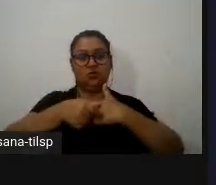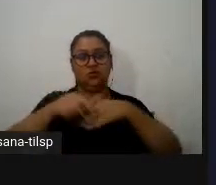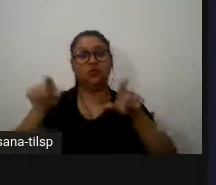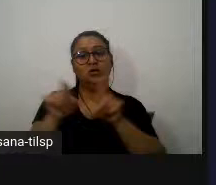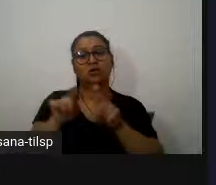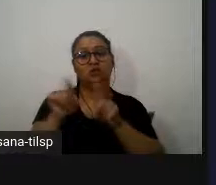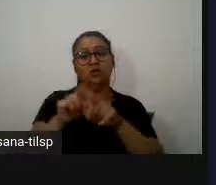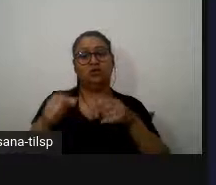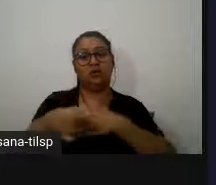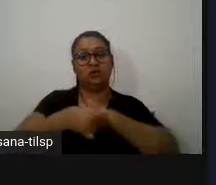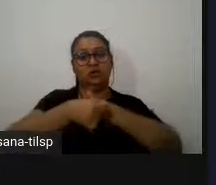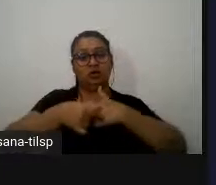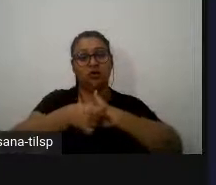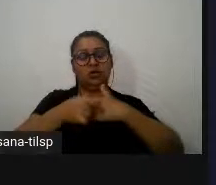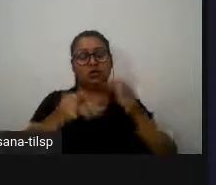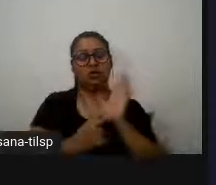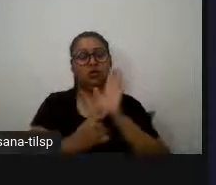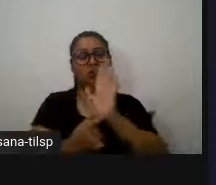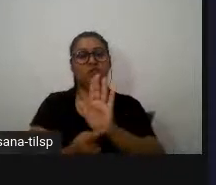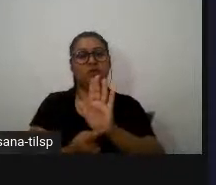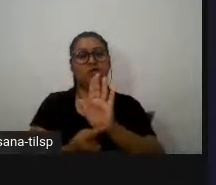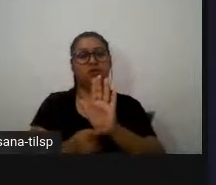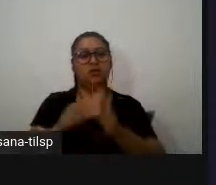referência como argumento da autoridade